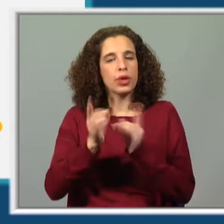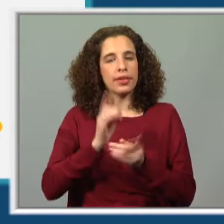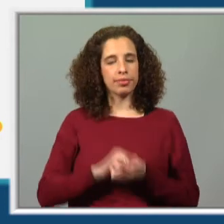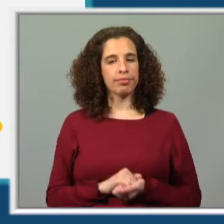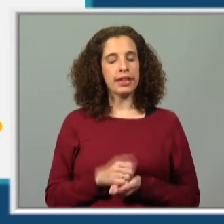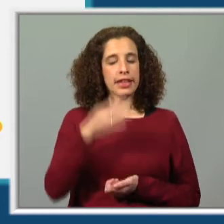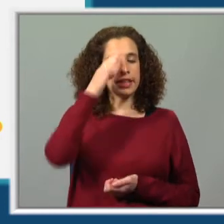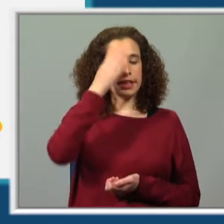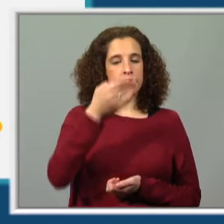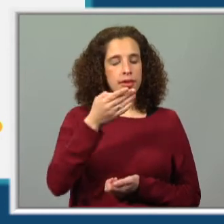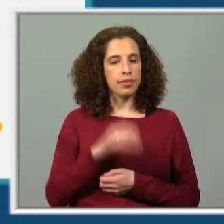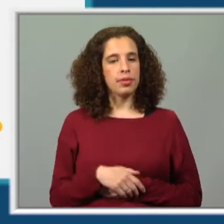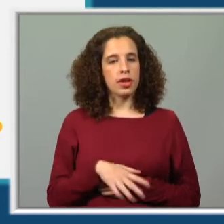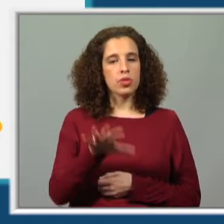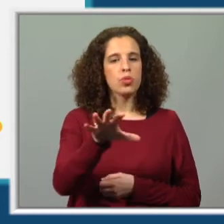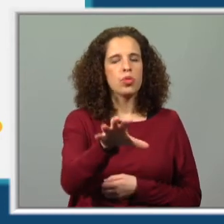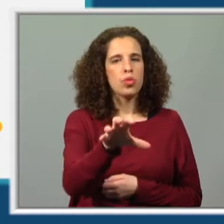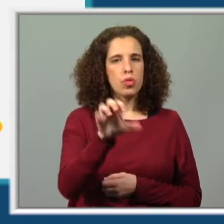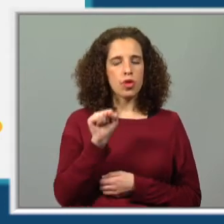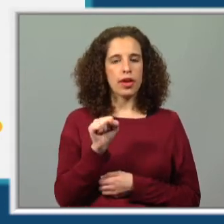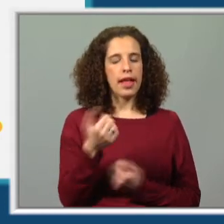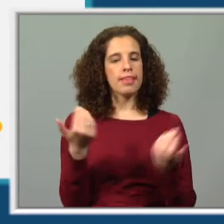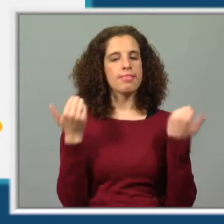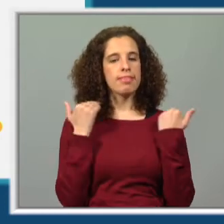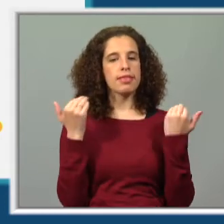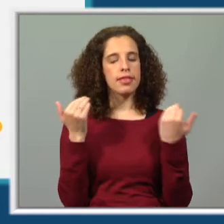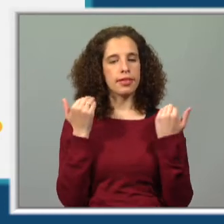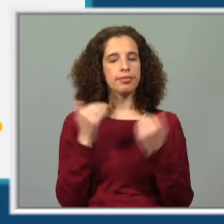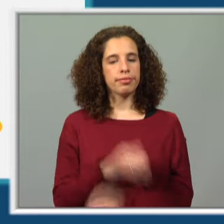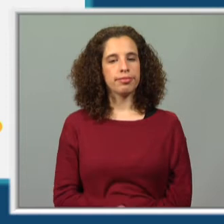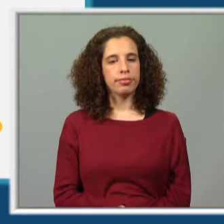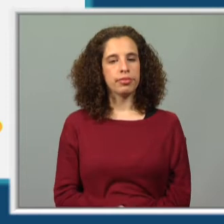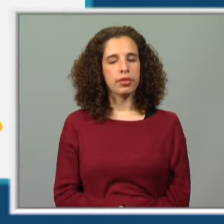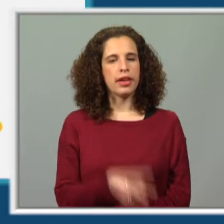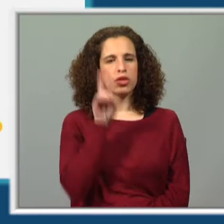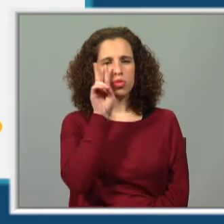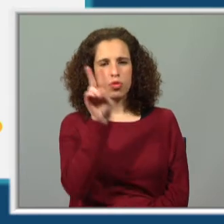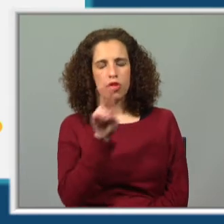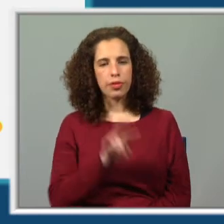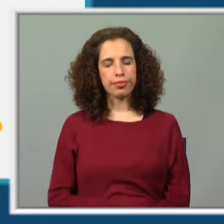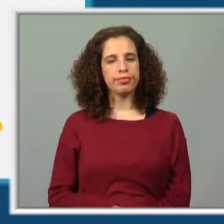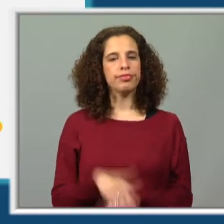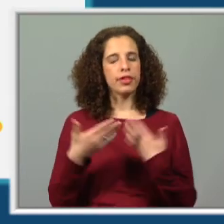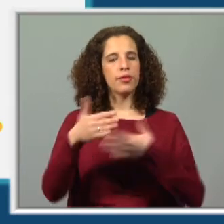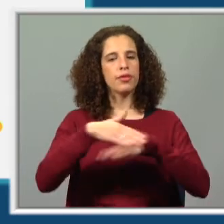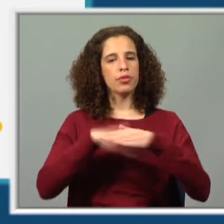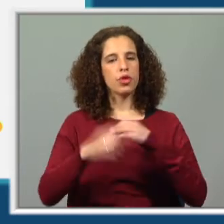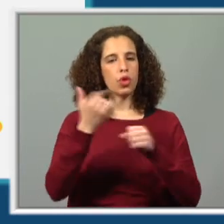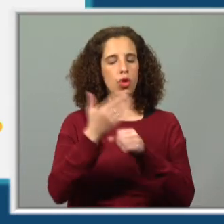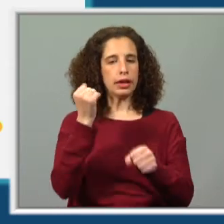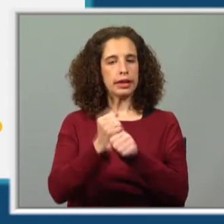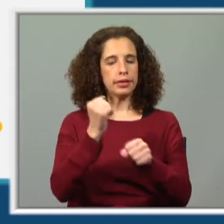Em saber ir buscar a informação, ir consultar. Vamos aqui fazer mais uns